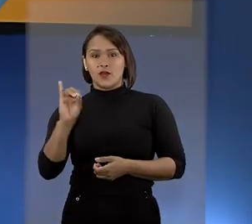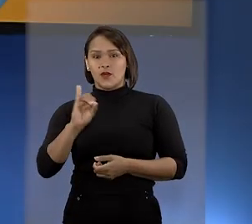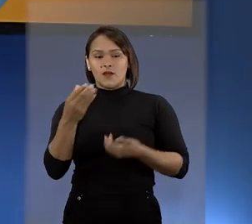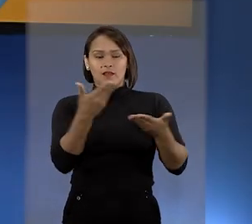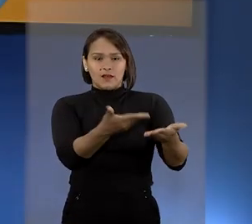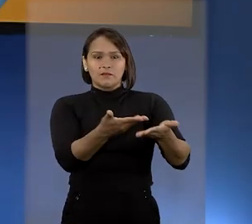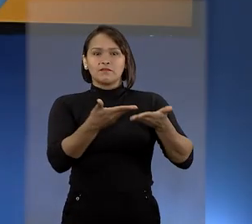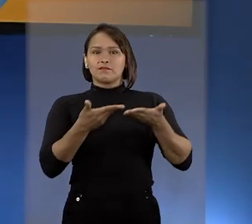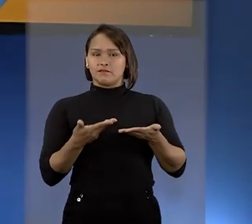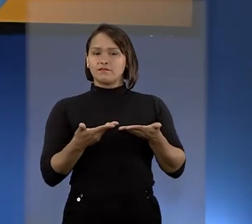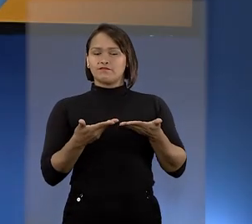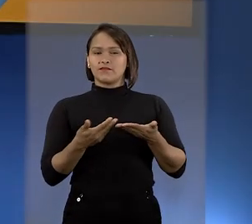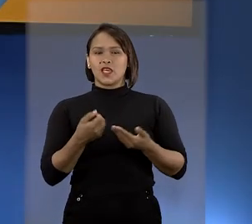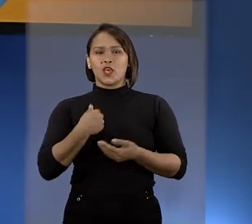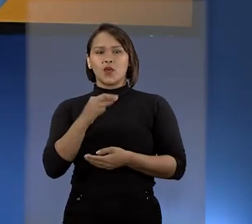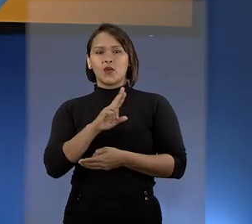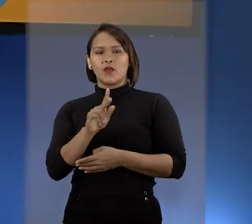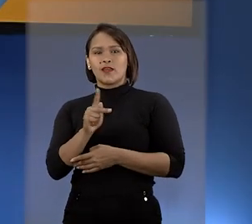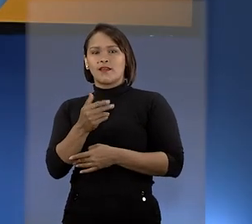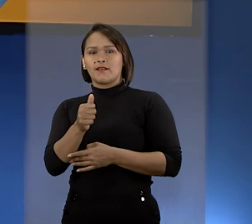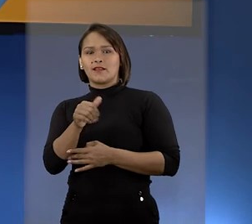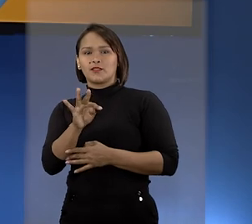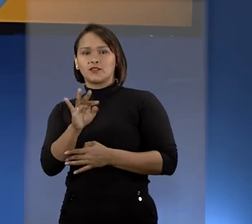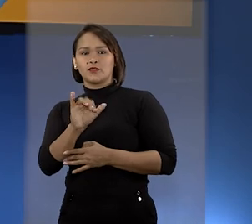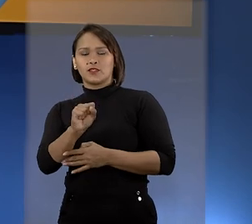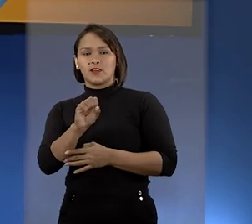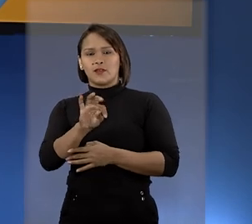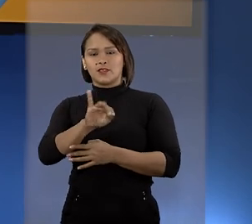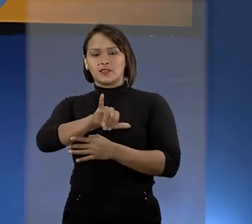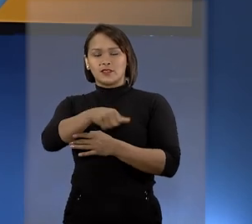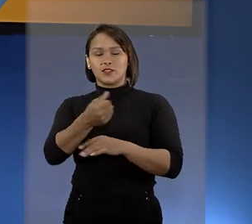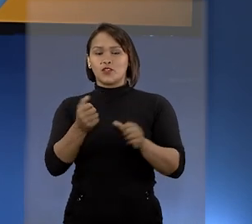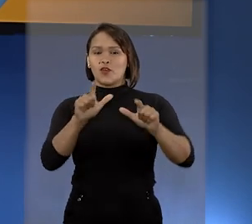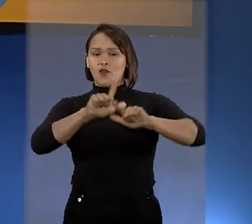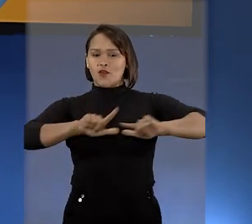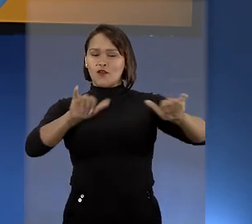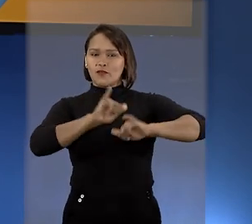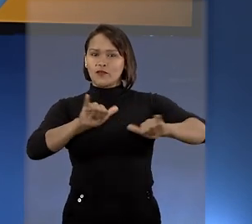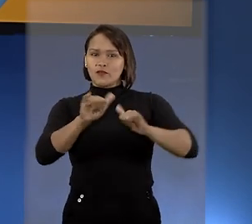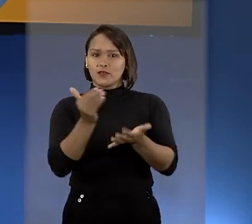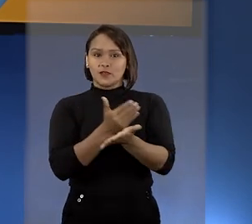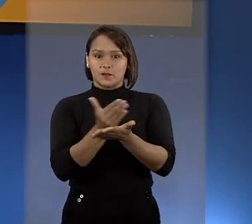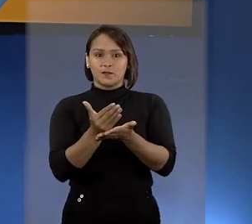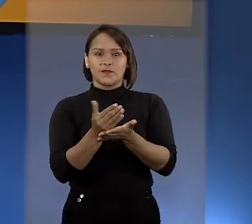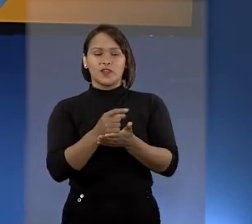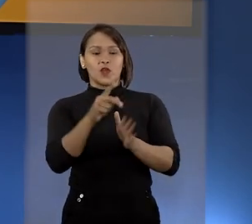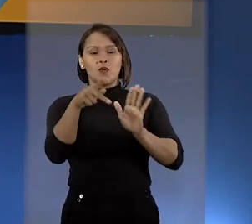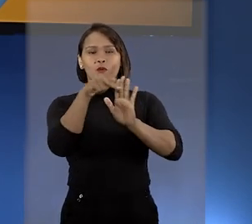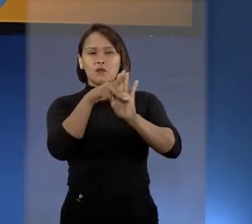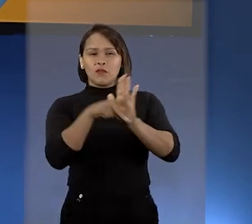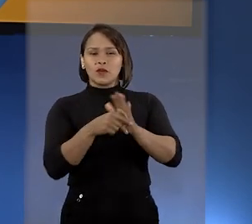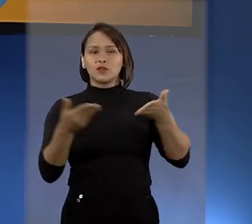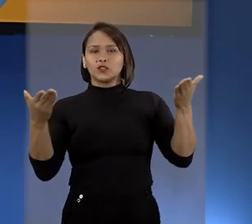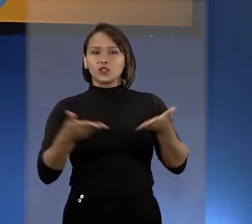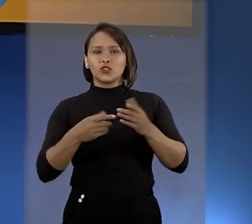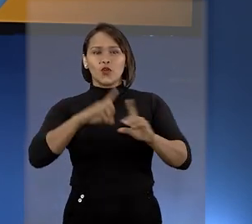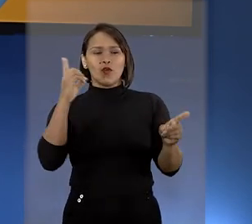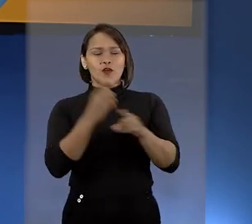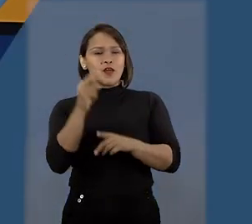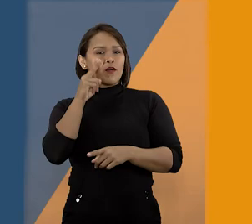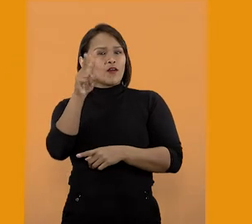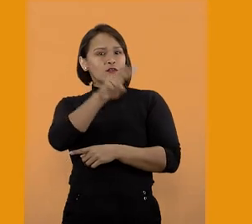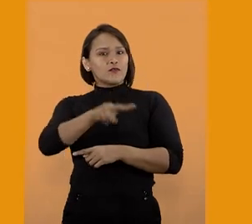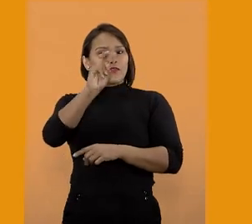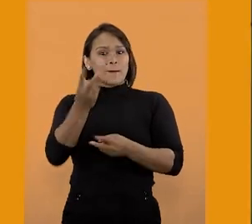Olá, seja muito bem-vindo. Eu sou Kátia Gomes e o STJ Notícias está no ar. No programa de hoje